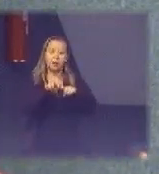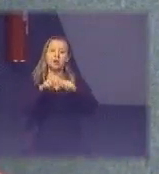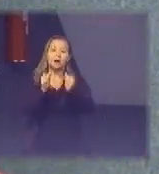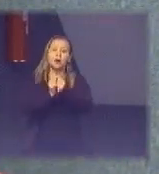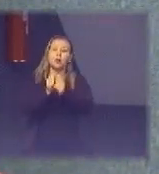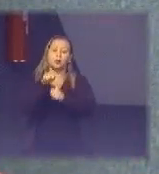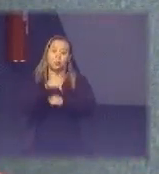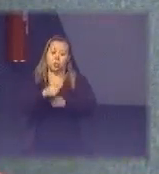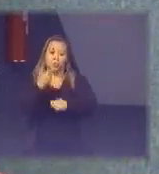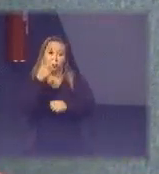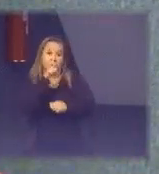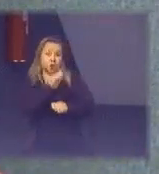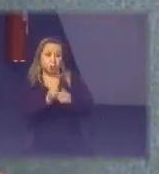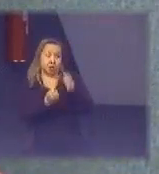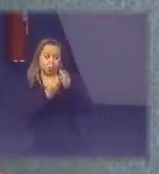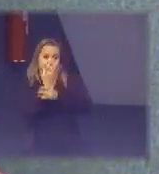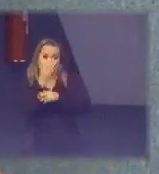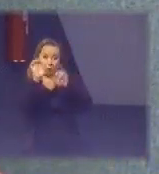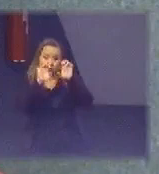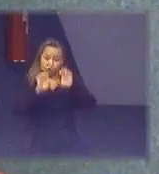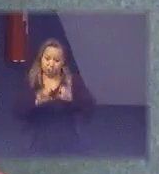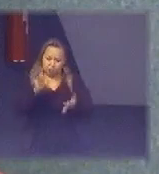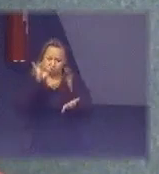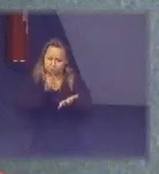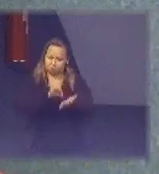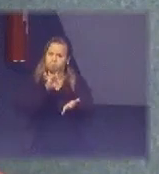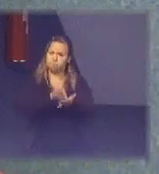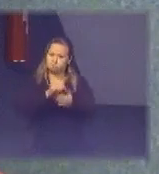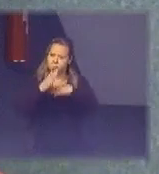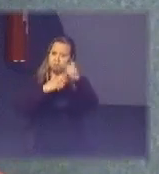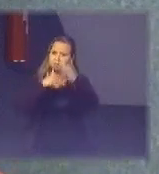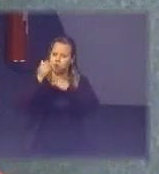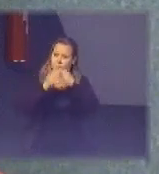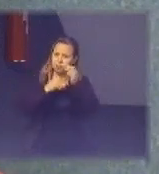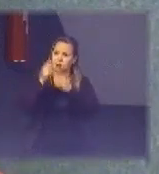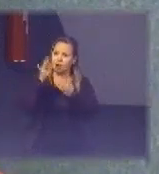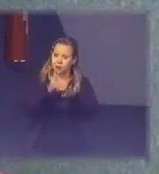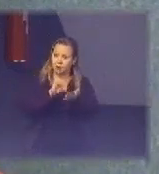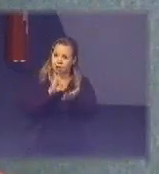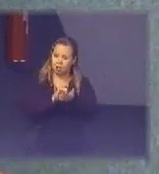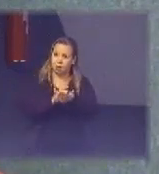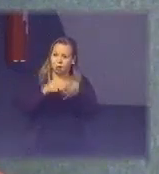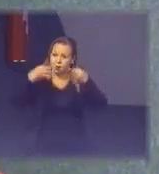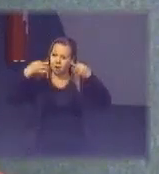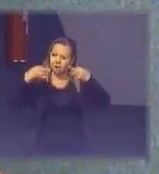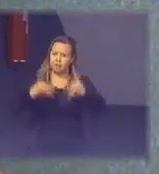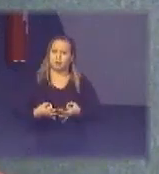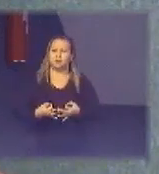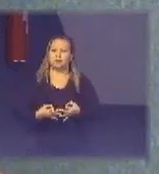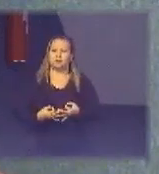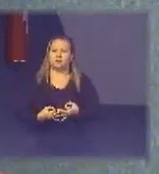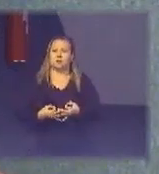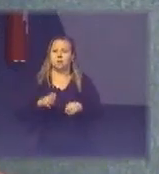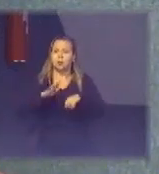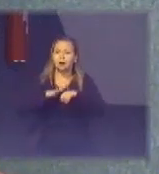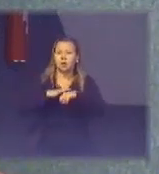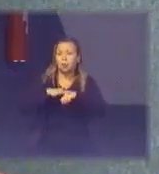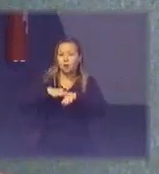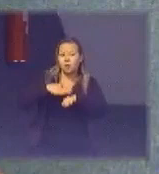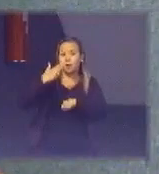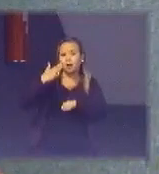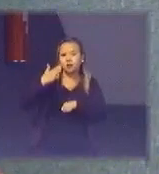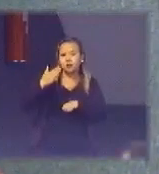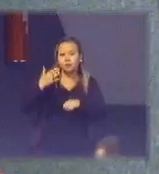criar um sistema muito mais efetivo com uma capilaridade muito maior com uma eficiência muito maior do que se cada